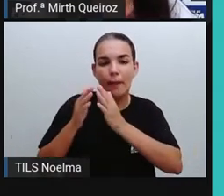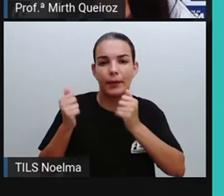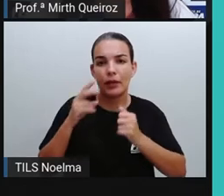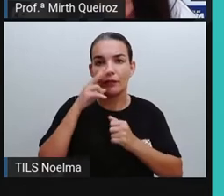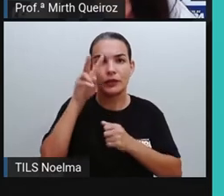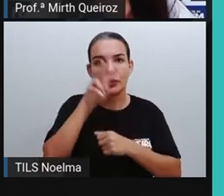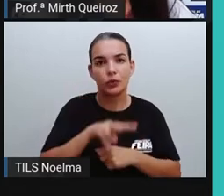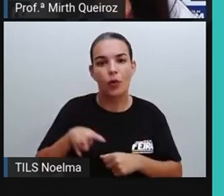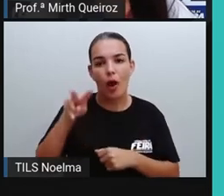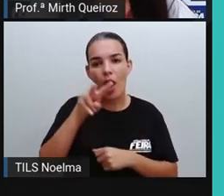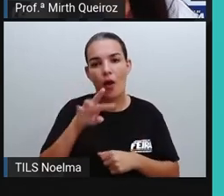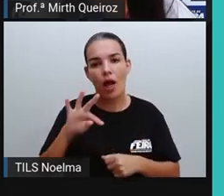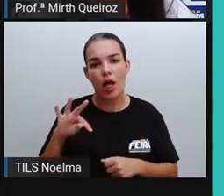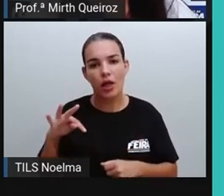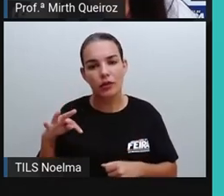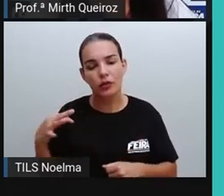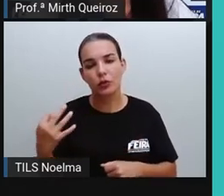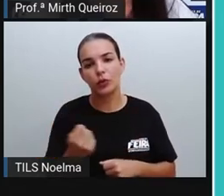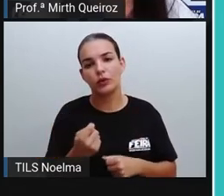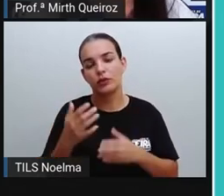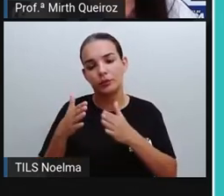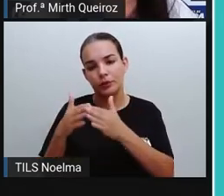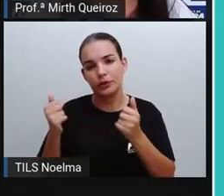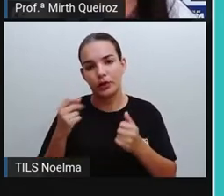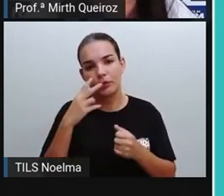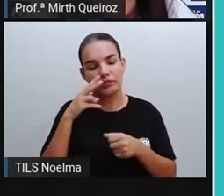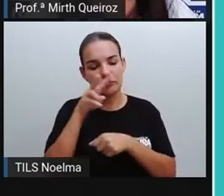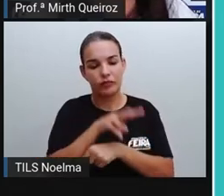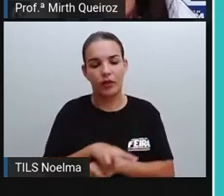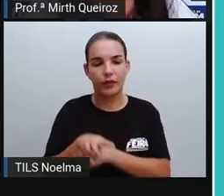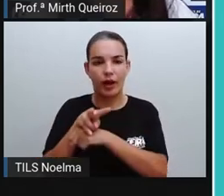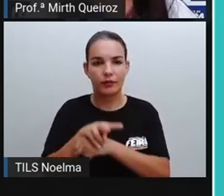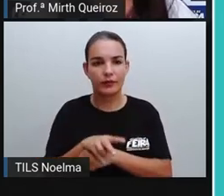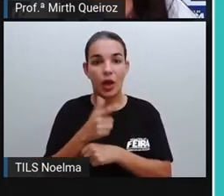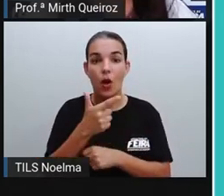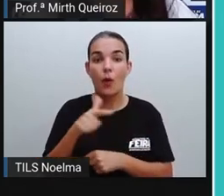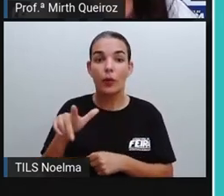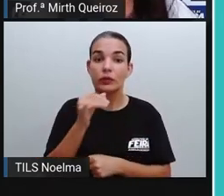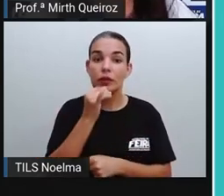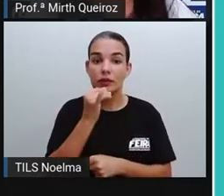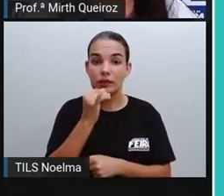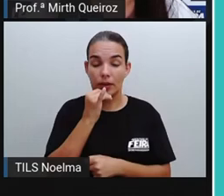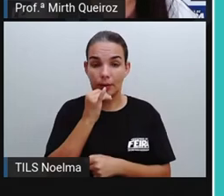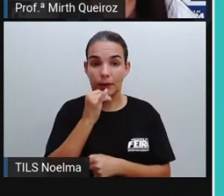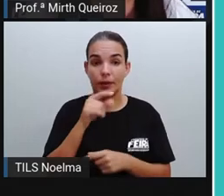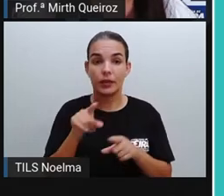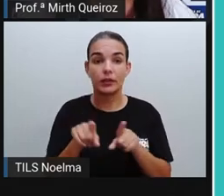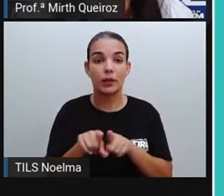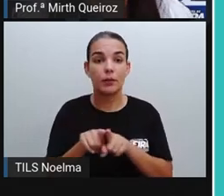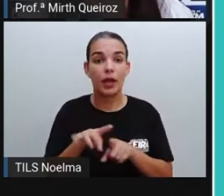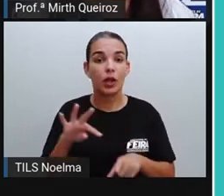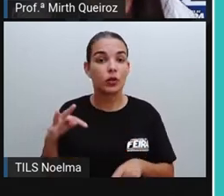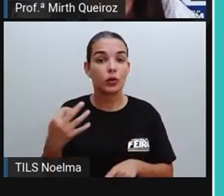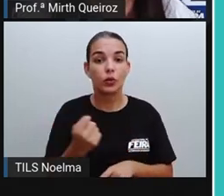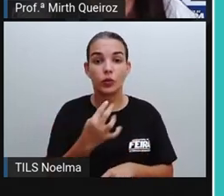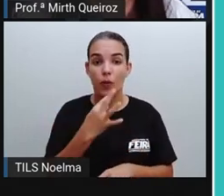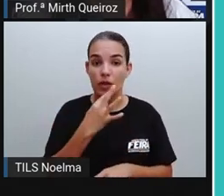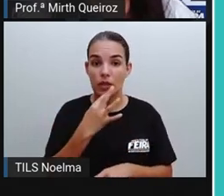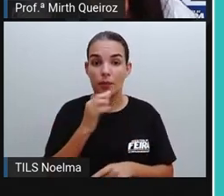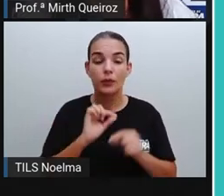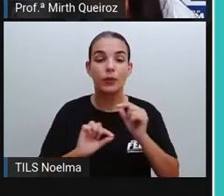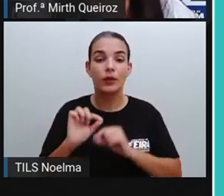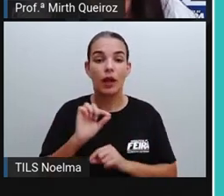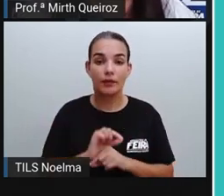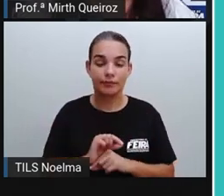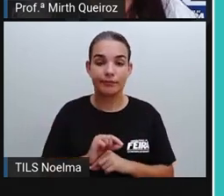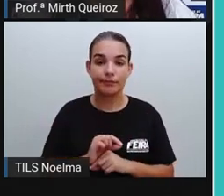nós vamos chamar de quê? Infográfico. Outro exemplo de infográfico que todos nós conhecemos,